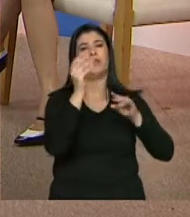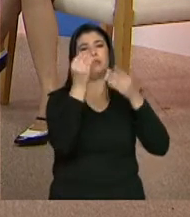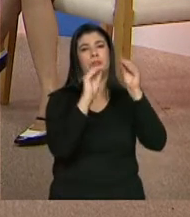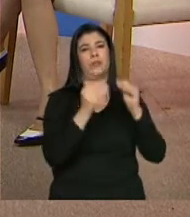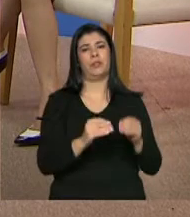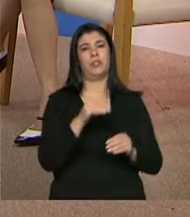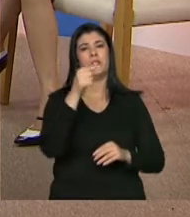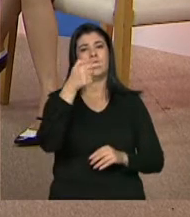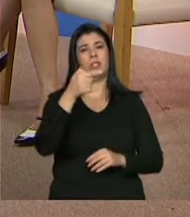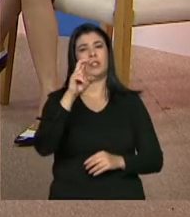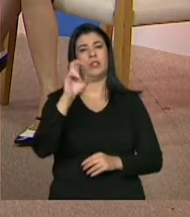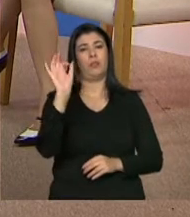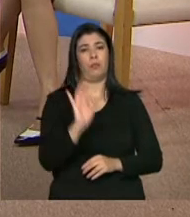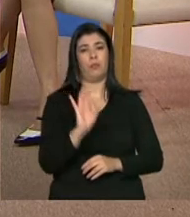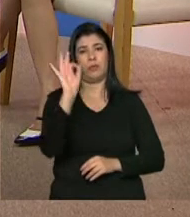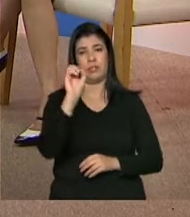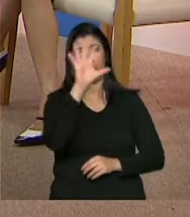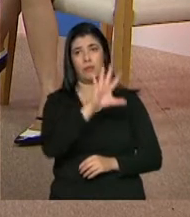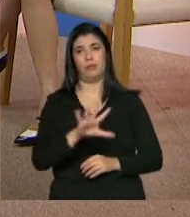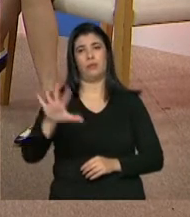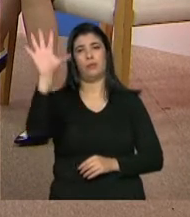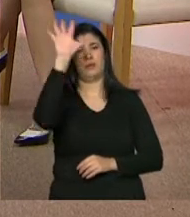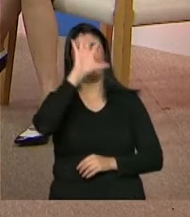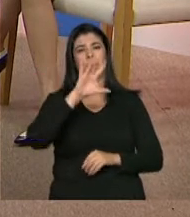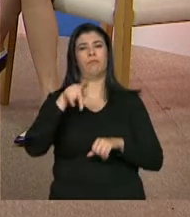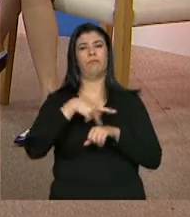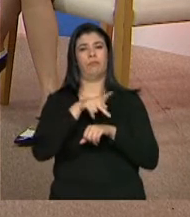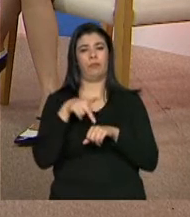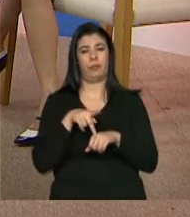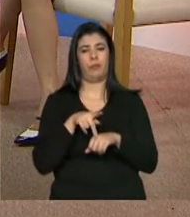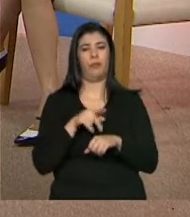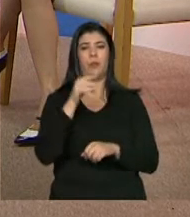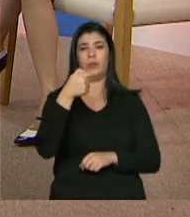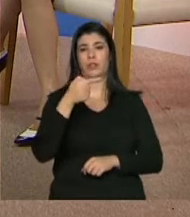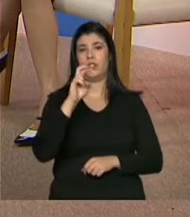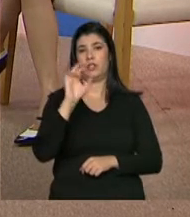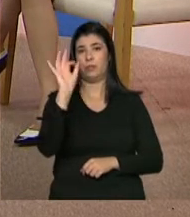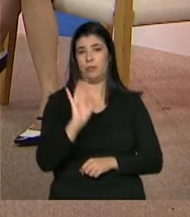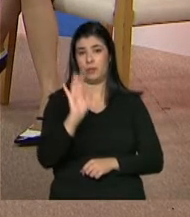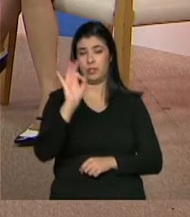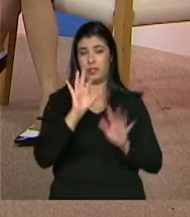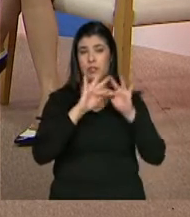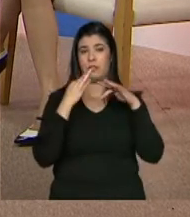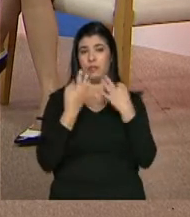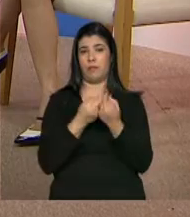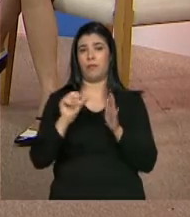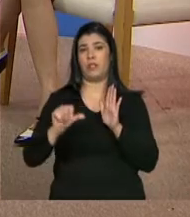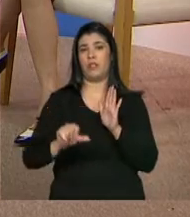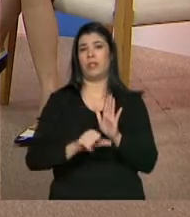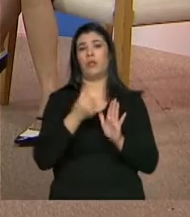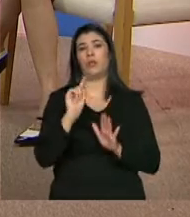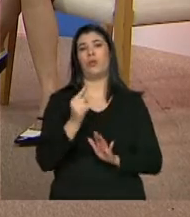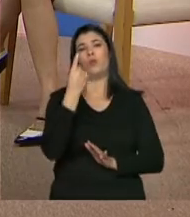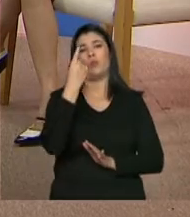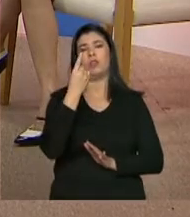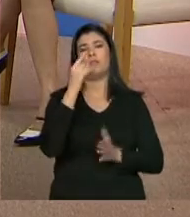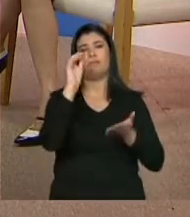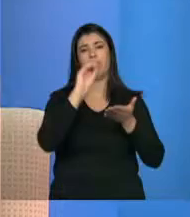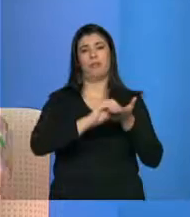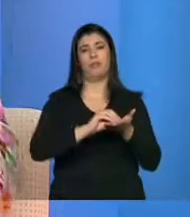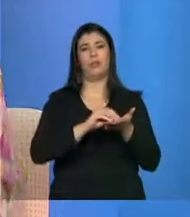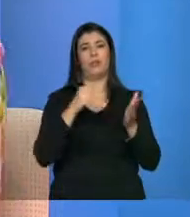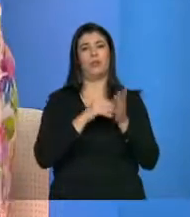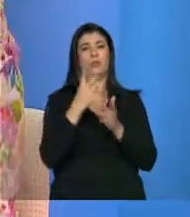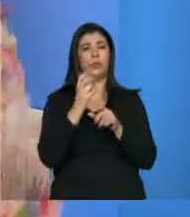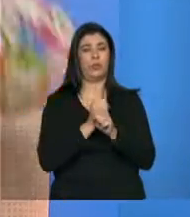75% no país. Então, 75% das famílias que estão dentro do cadastro único conseguiram fazer uma atualização nos últimos